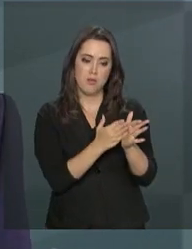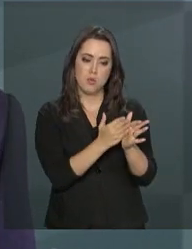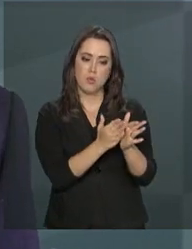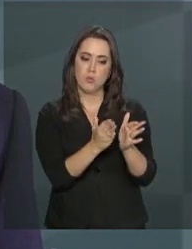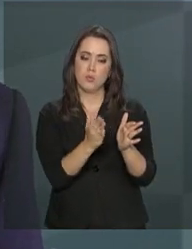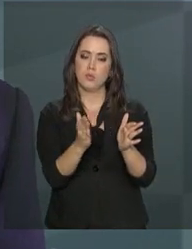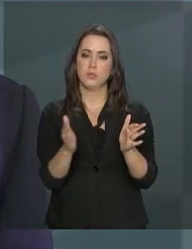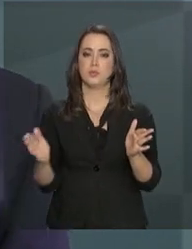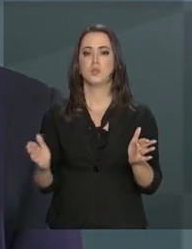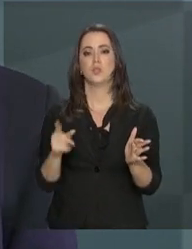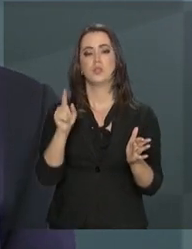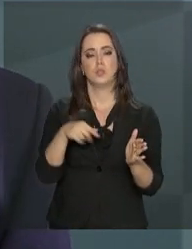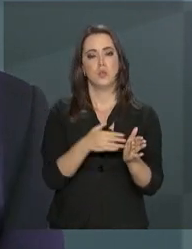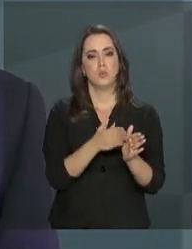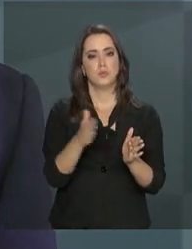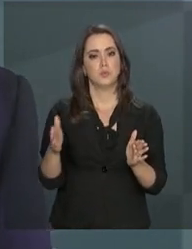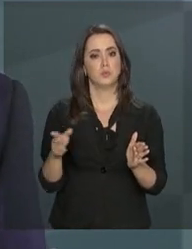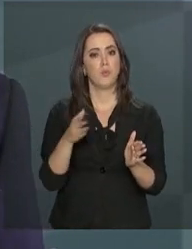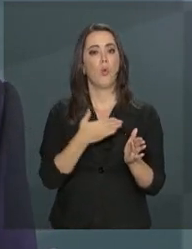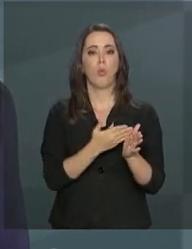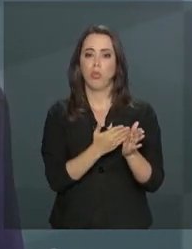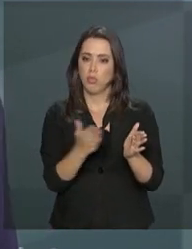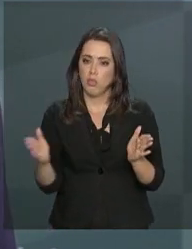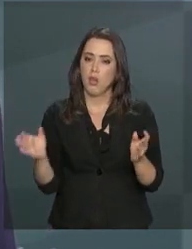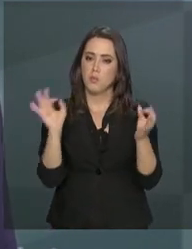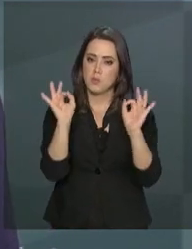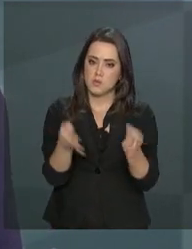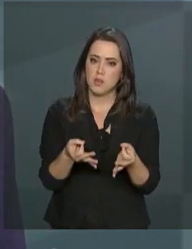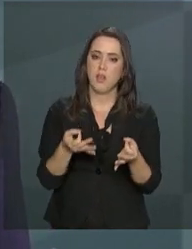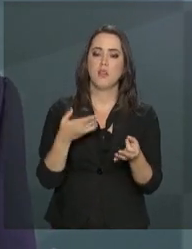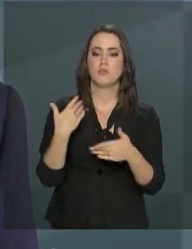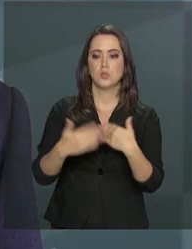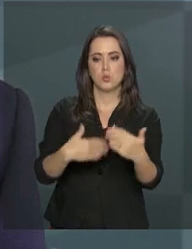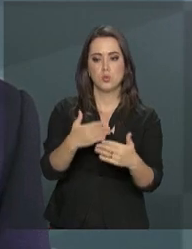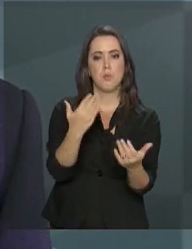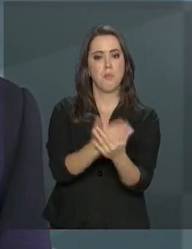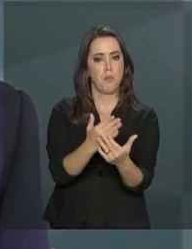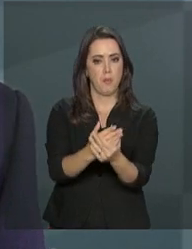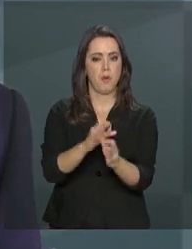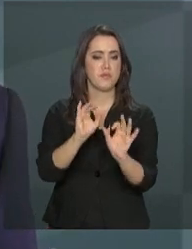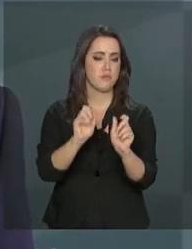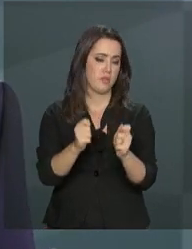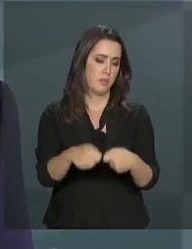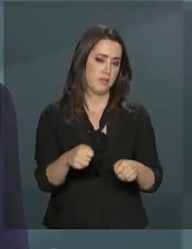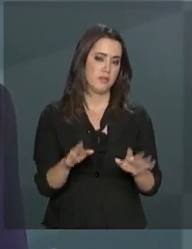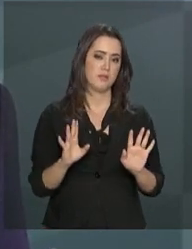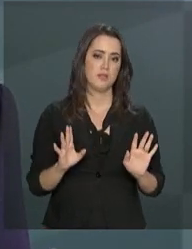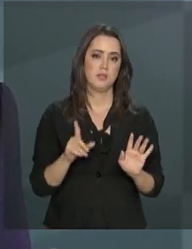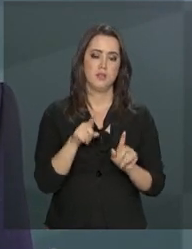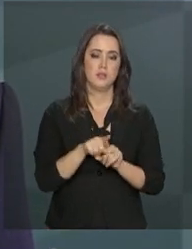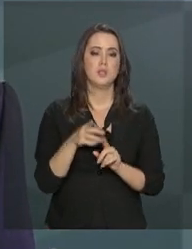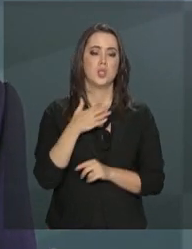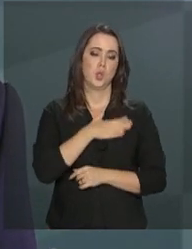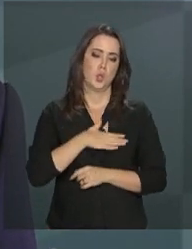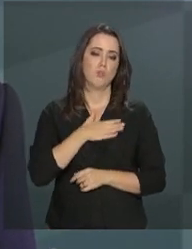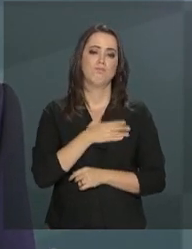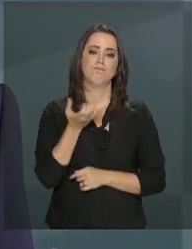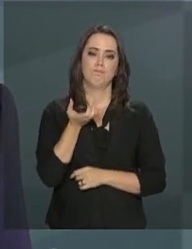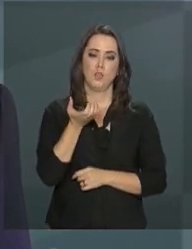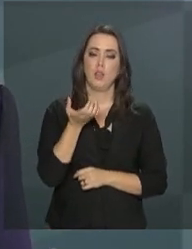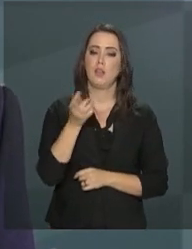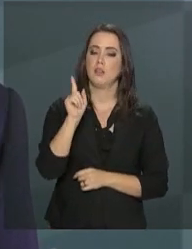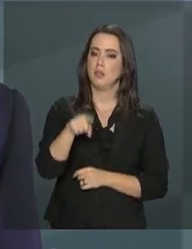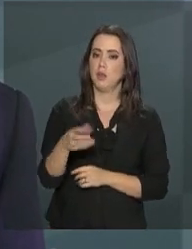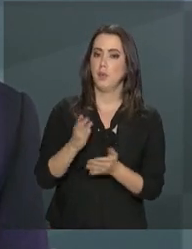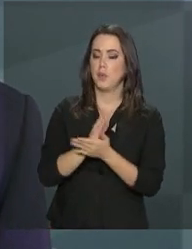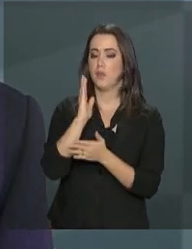logicamente, o calendário, né? Para a tramitação de proposições e gostaríamos, pretendemos,